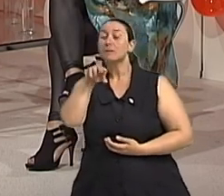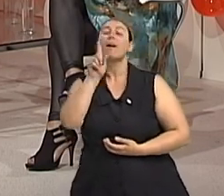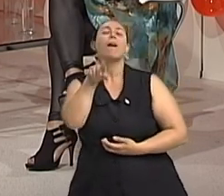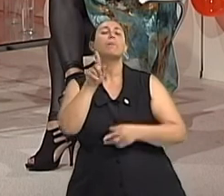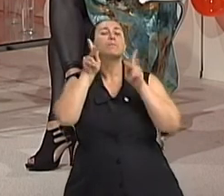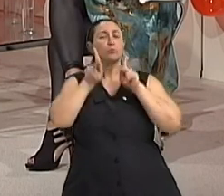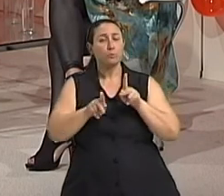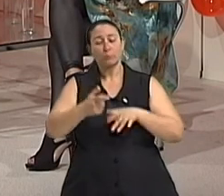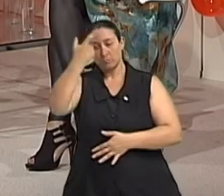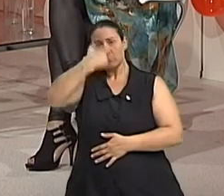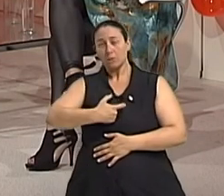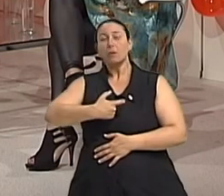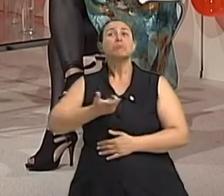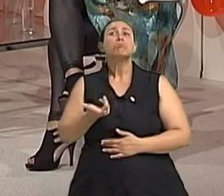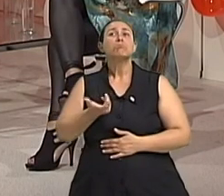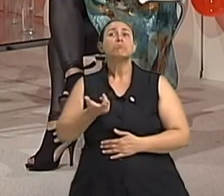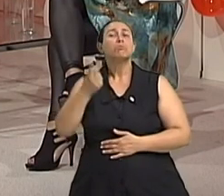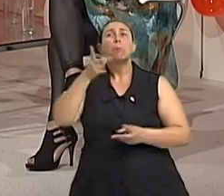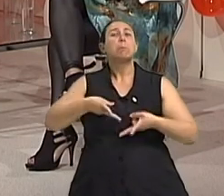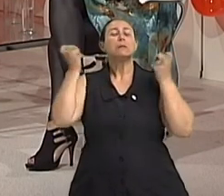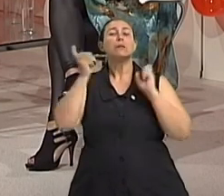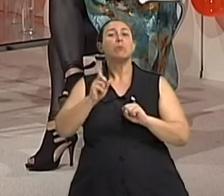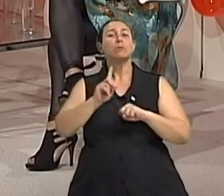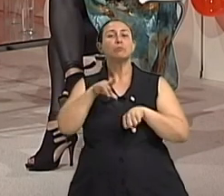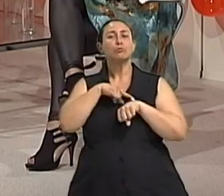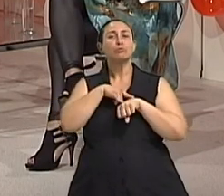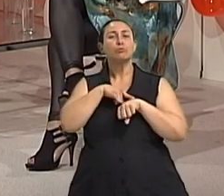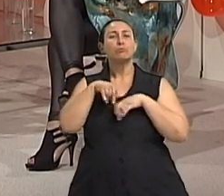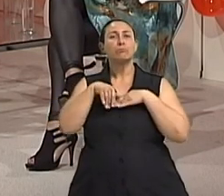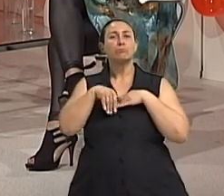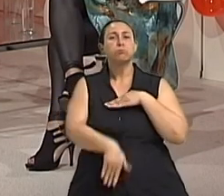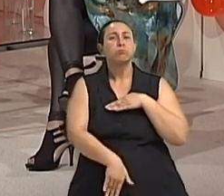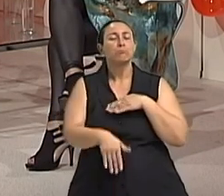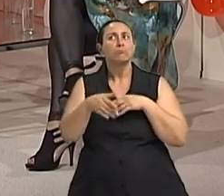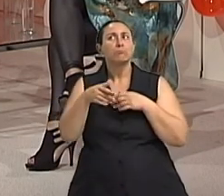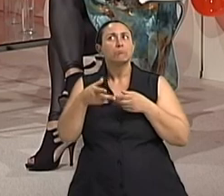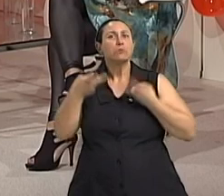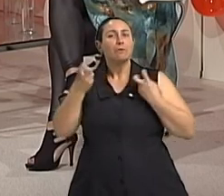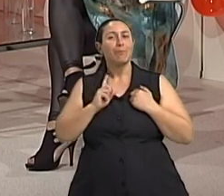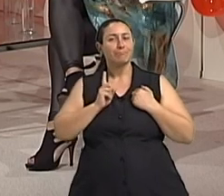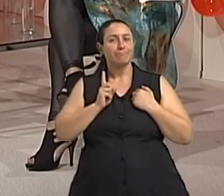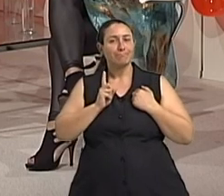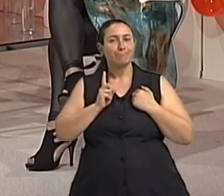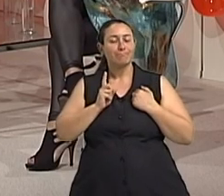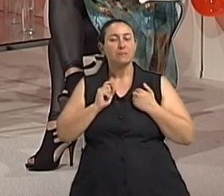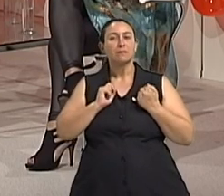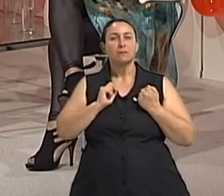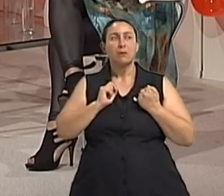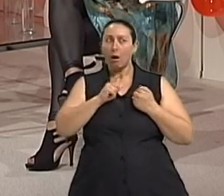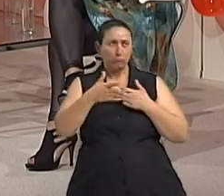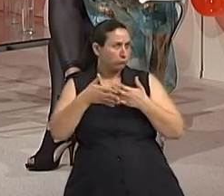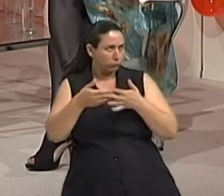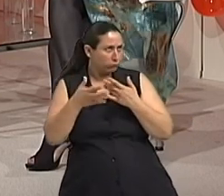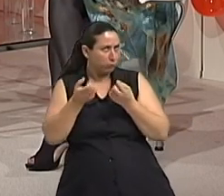São as situações onde a pessoa, sem desejar, perde urina. Não interessa a quantidade?